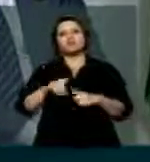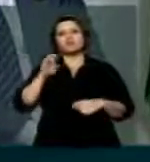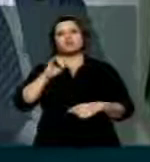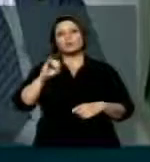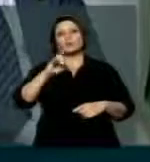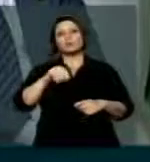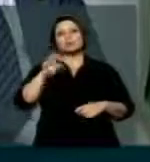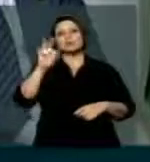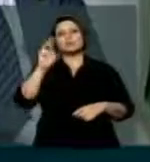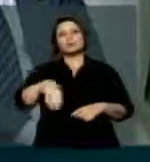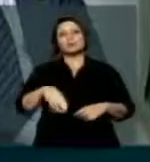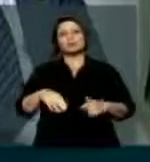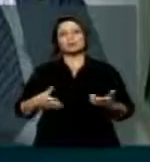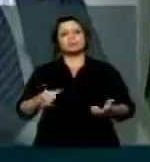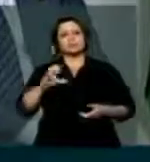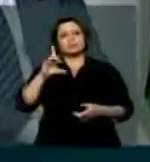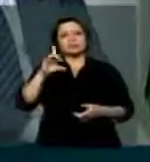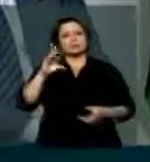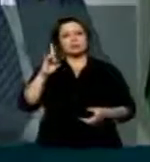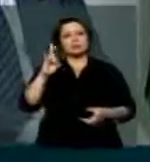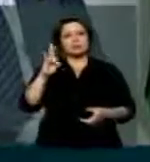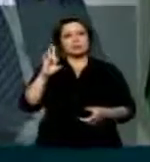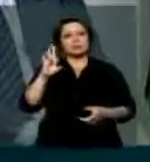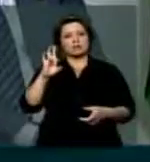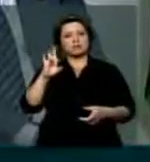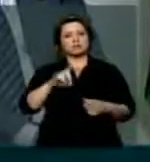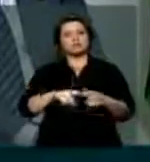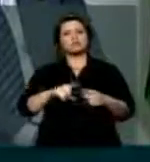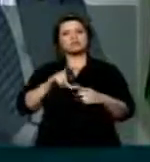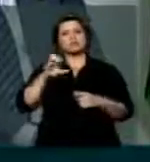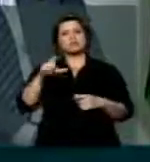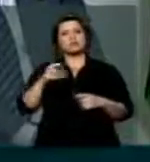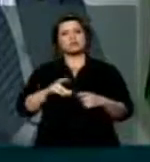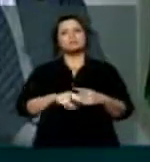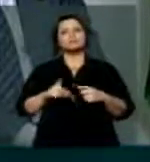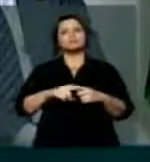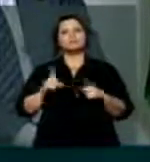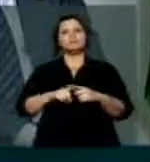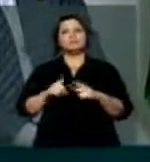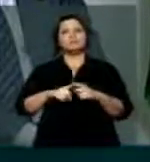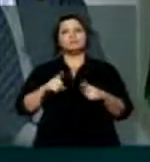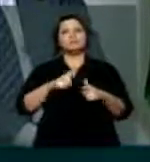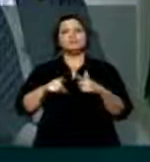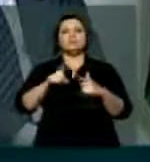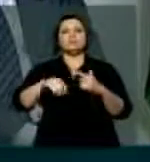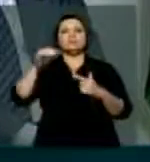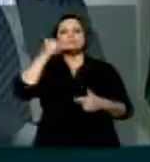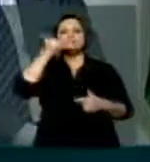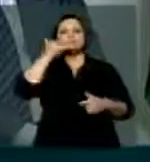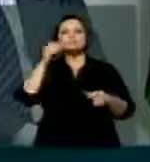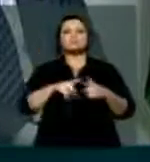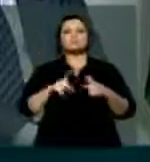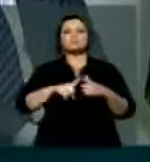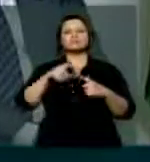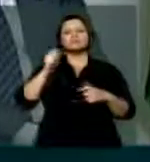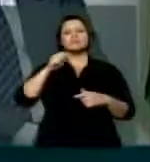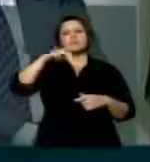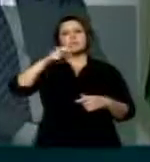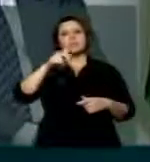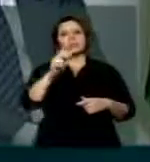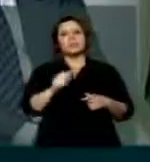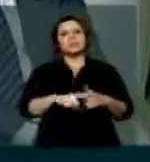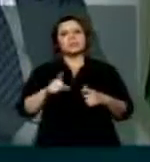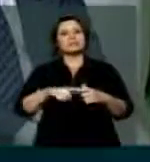e a Tim. Estamos vivendo um verdadeiro colapso. É o caos total da telefonia móvel no estado do Amapá.